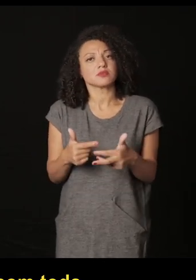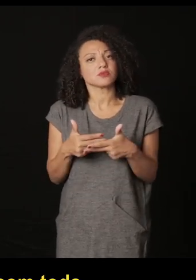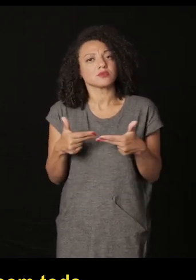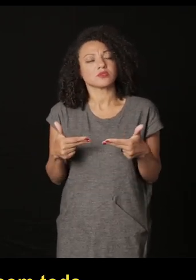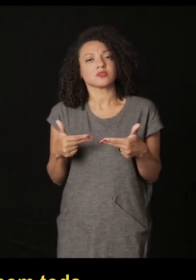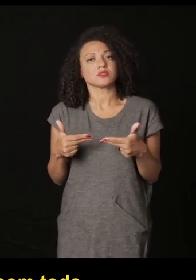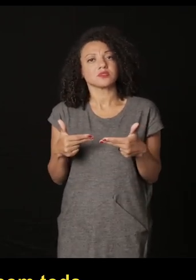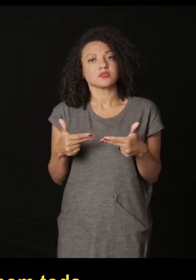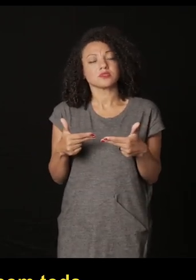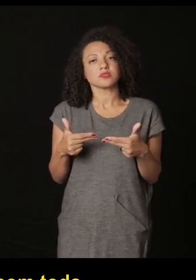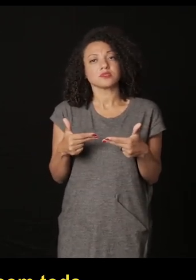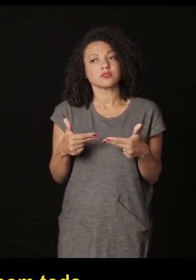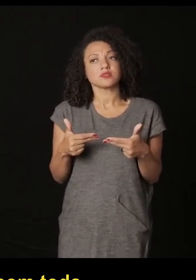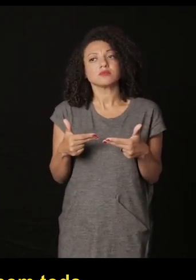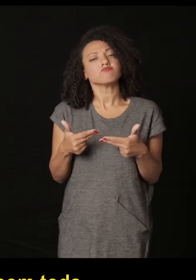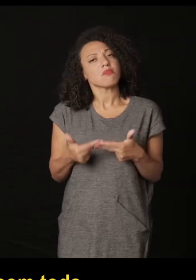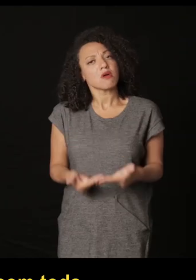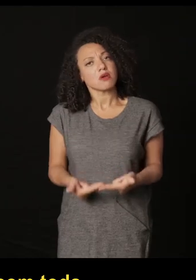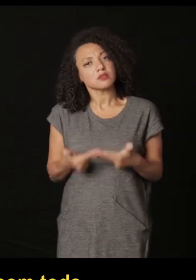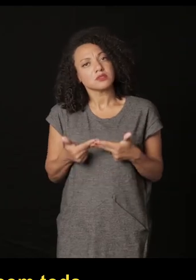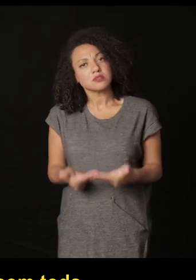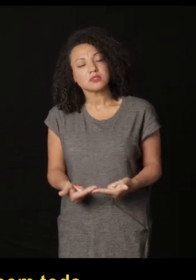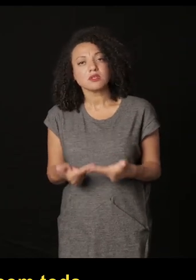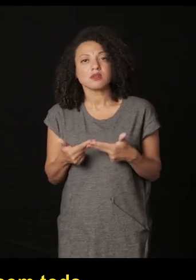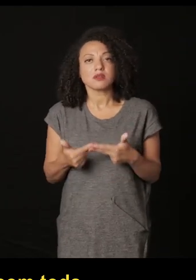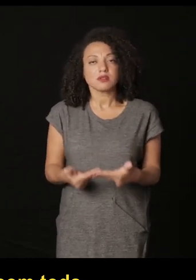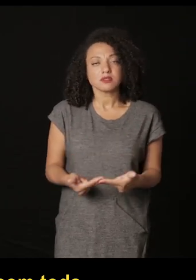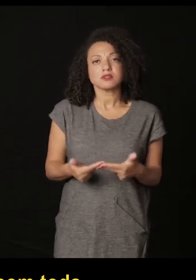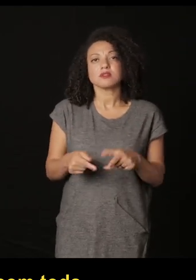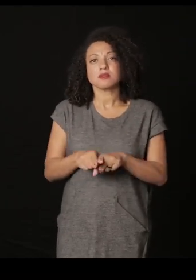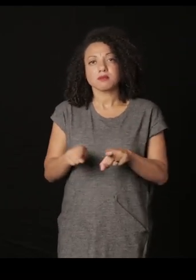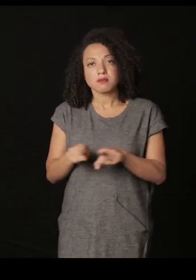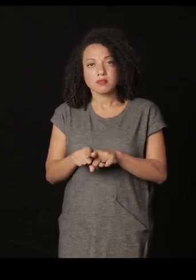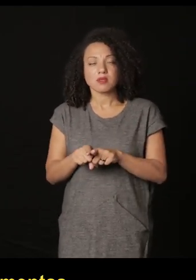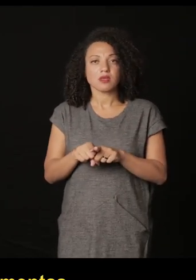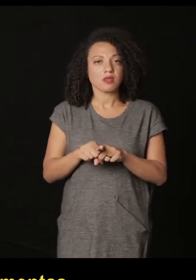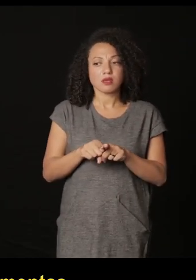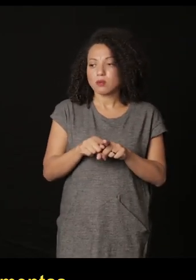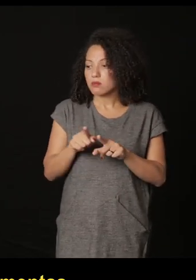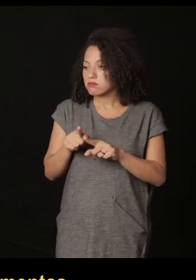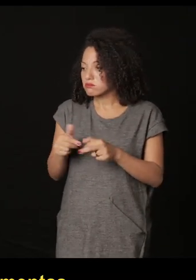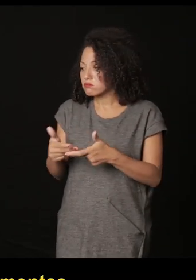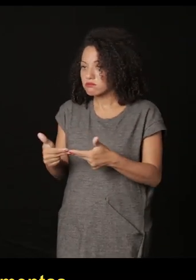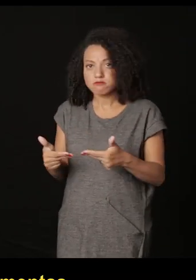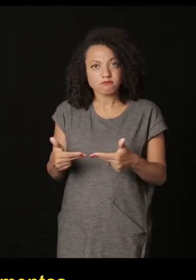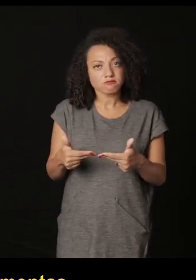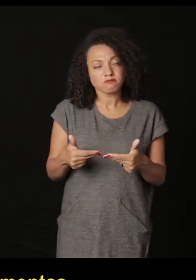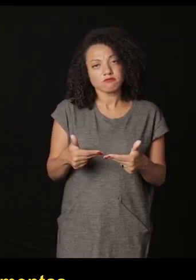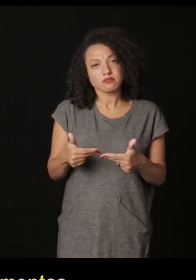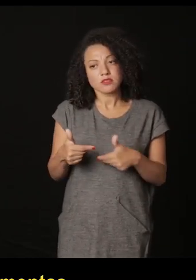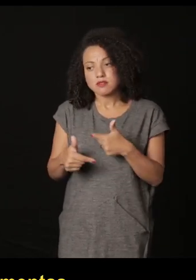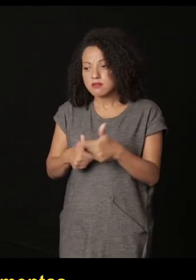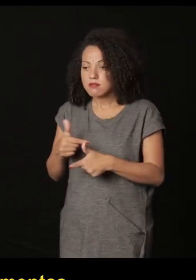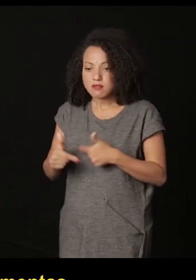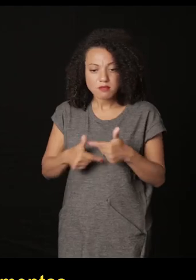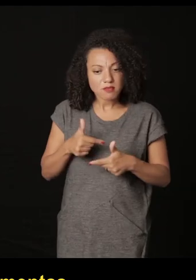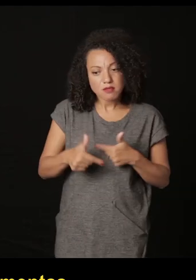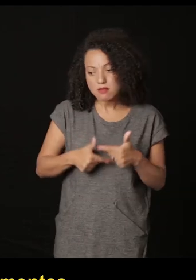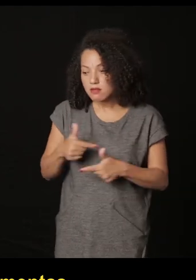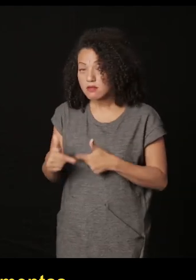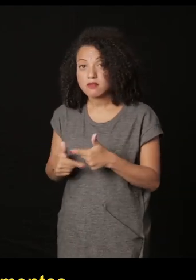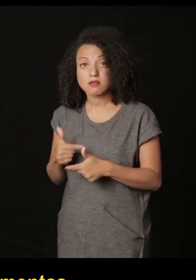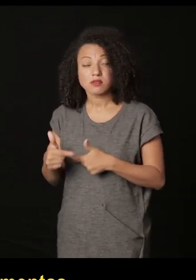as coisas com toda a paciência e os instrumentos e as ferramentas que